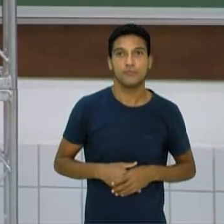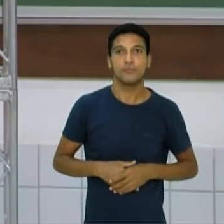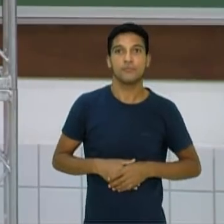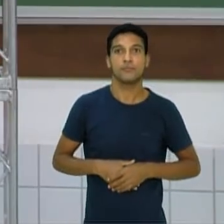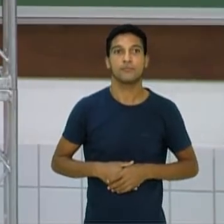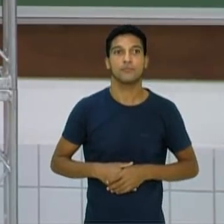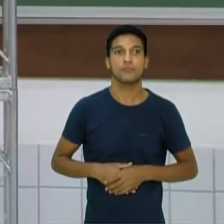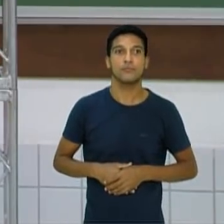ringue, certo?